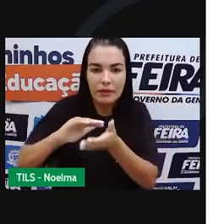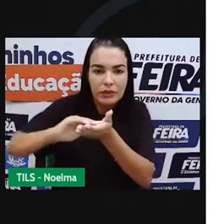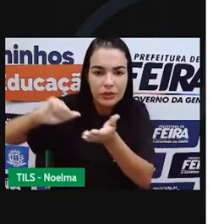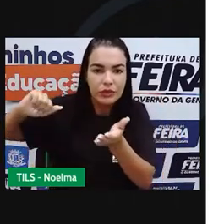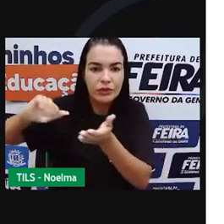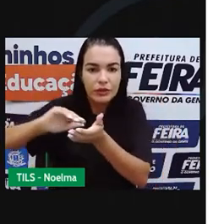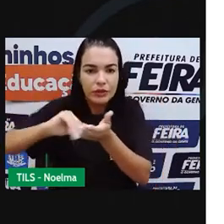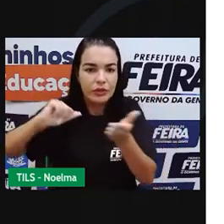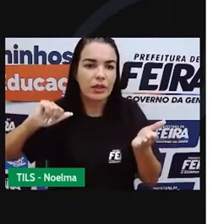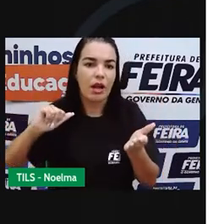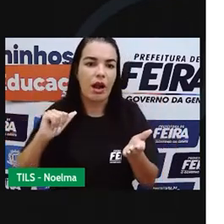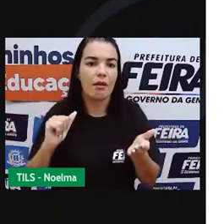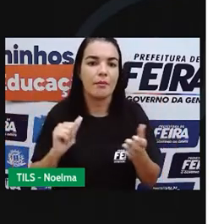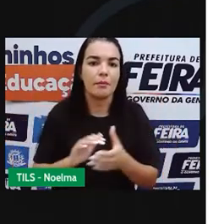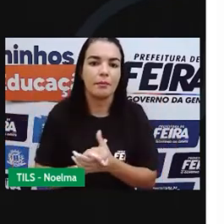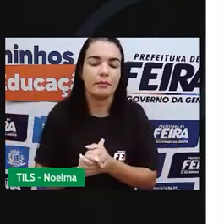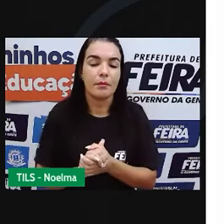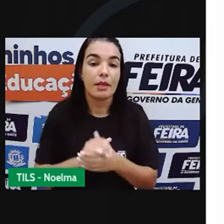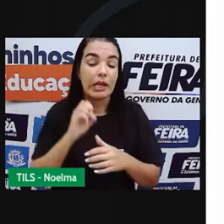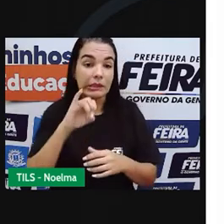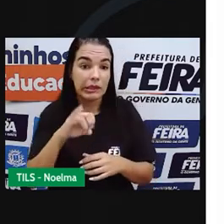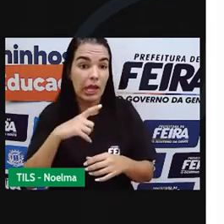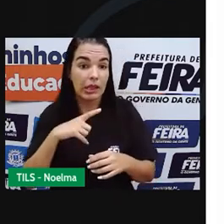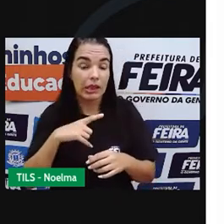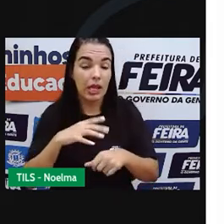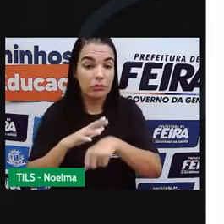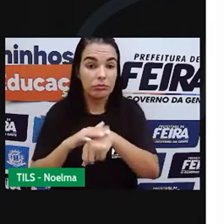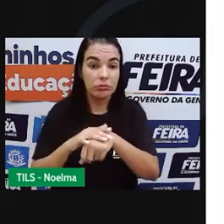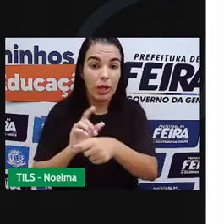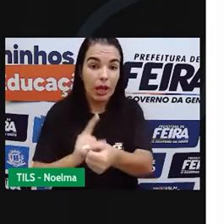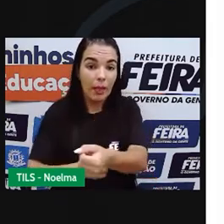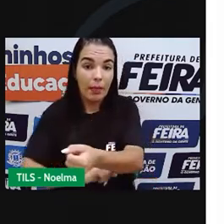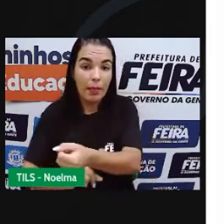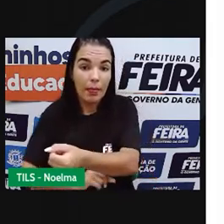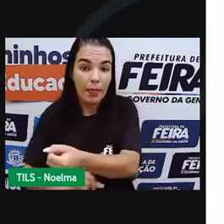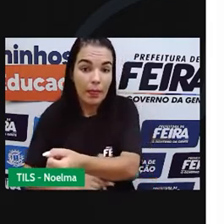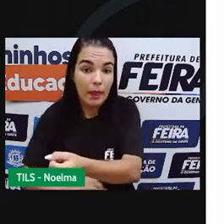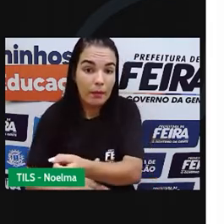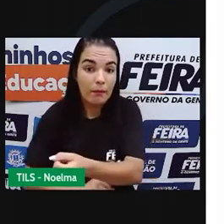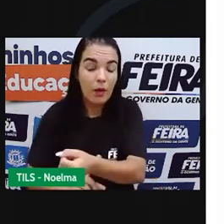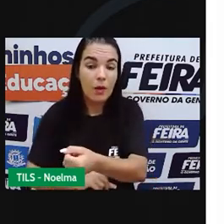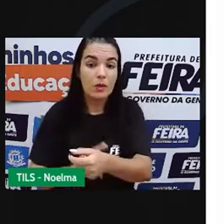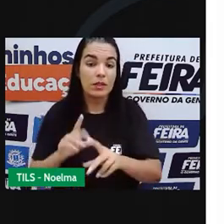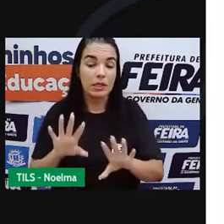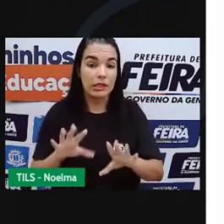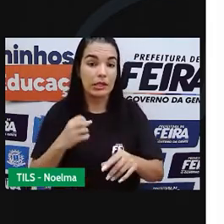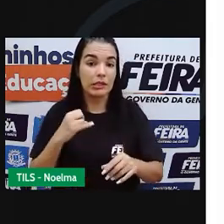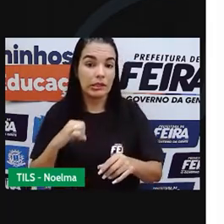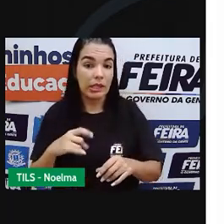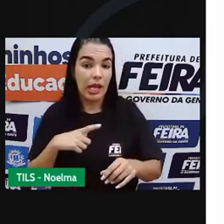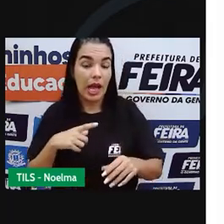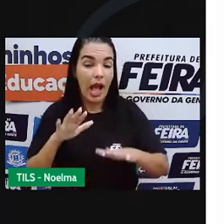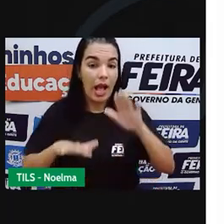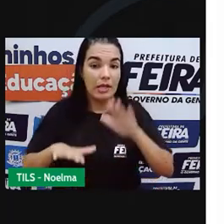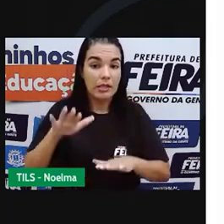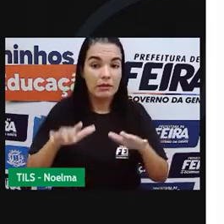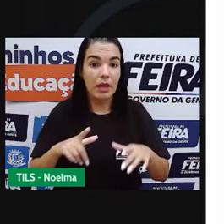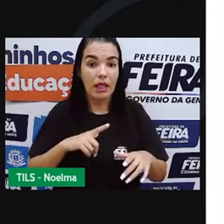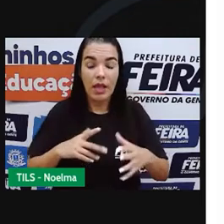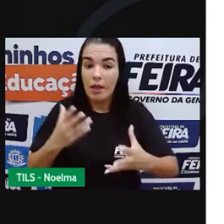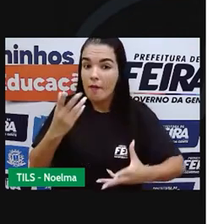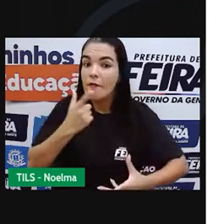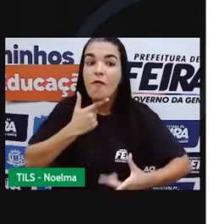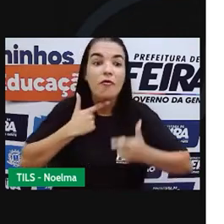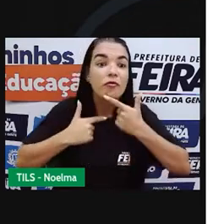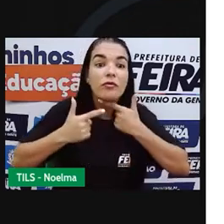chora. E a bulimia nervosa tem, geralmente tem uma compulsão alimentar seguida de um sentimento de culpa,